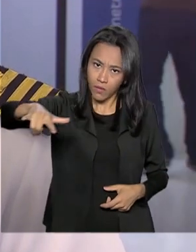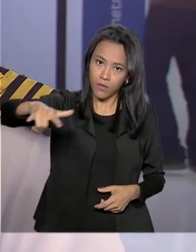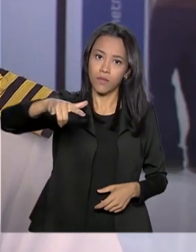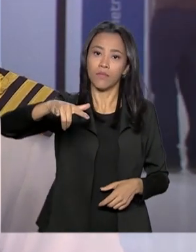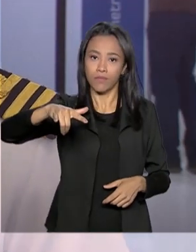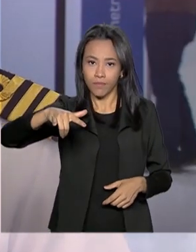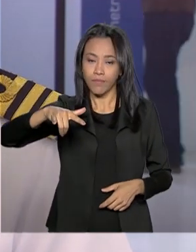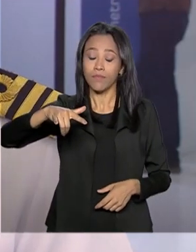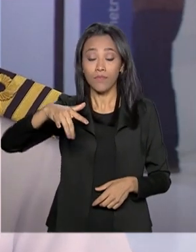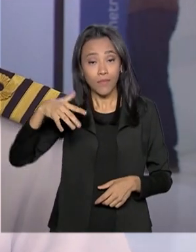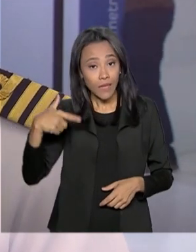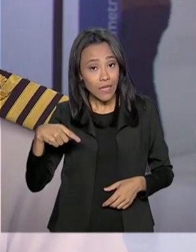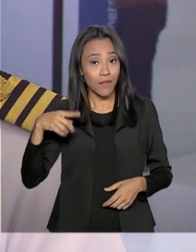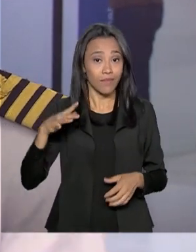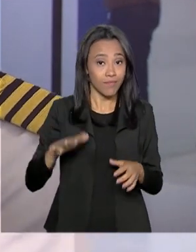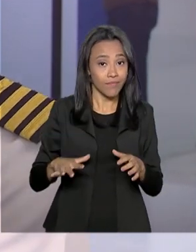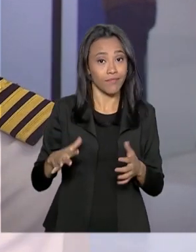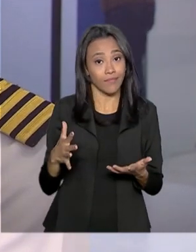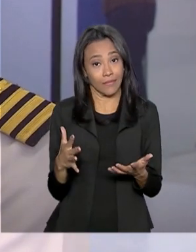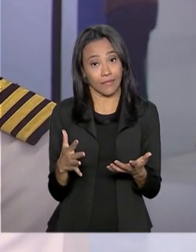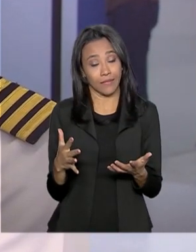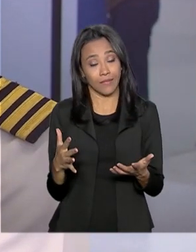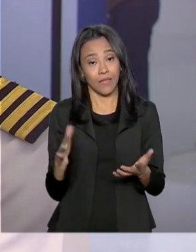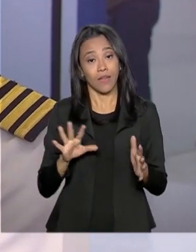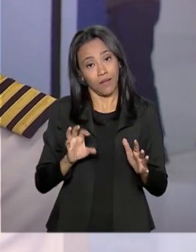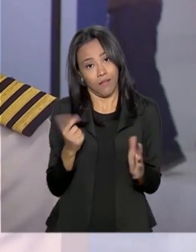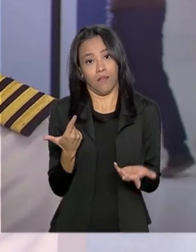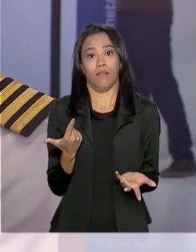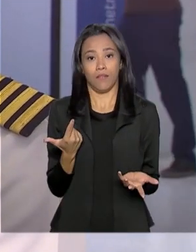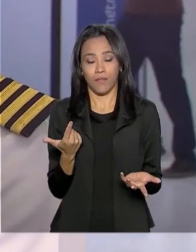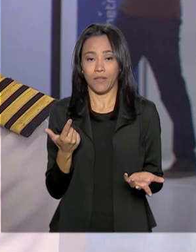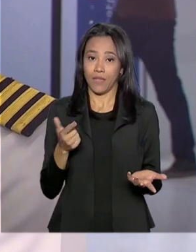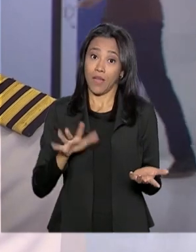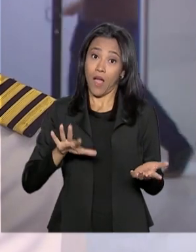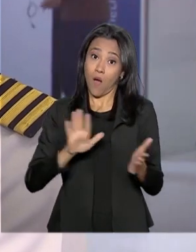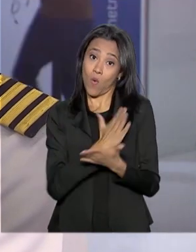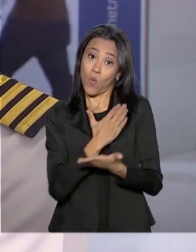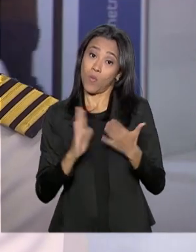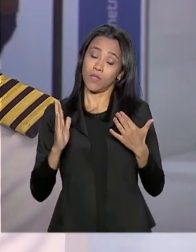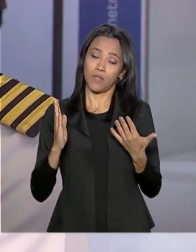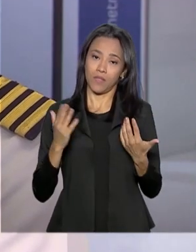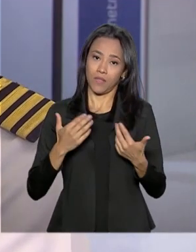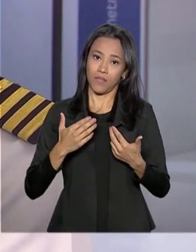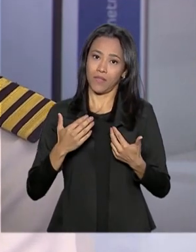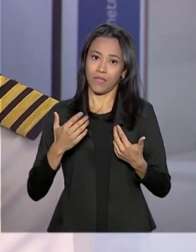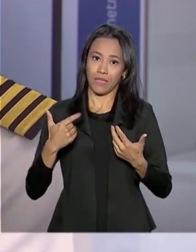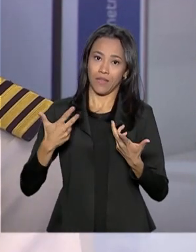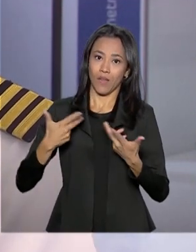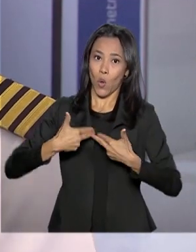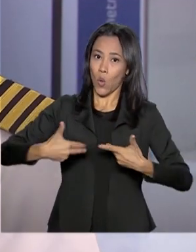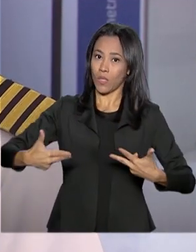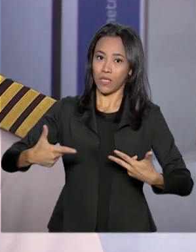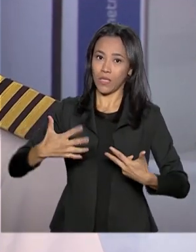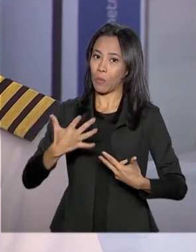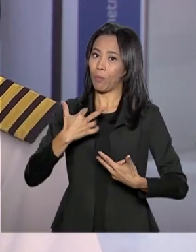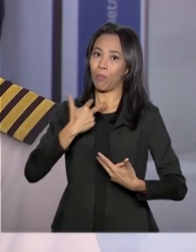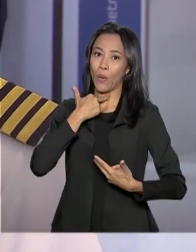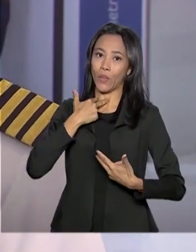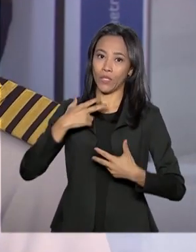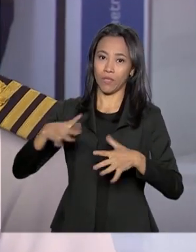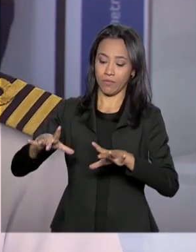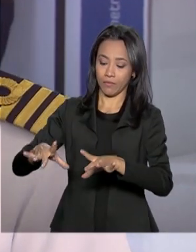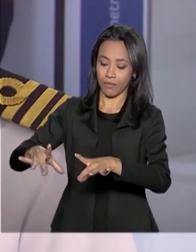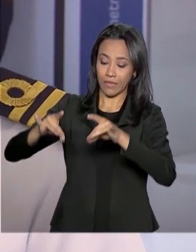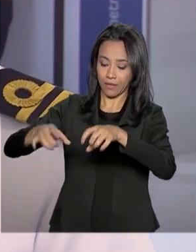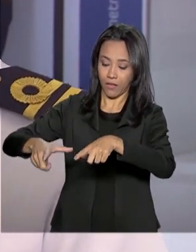acaba deixando, é óbvio, determinadas questões no terreno que não deveriam estar à